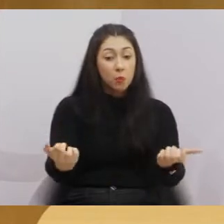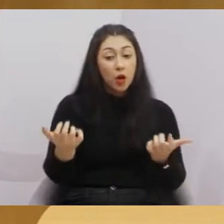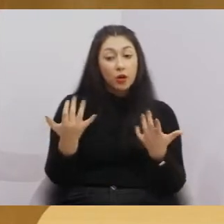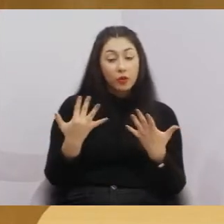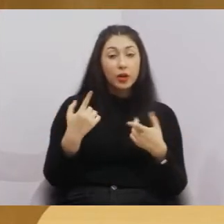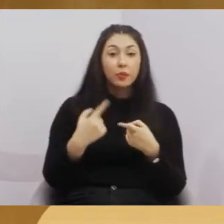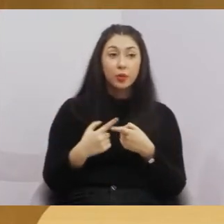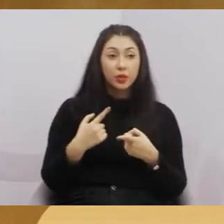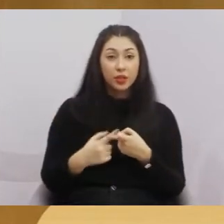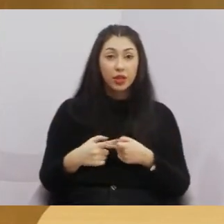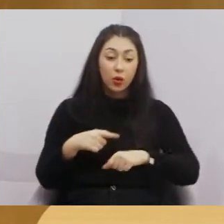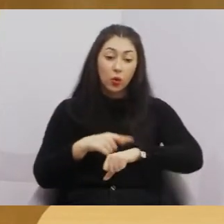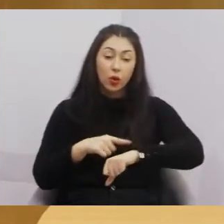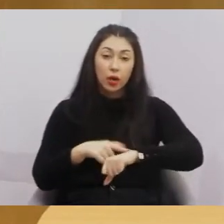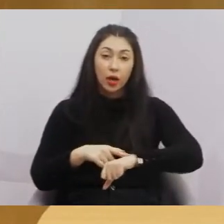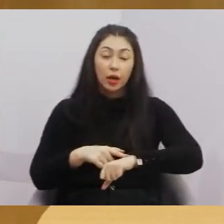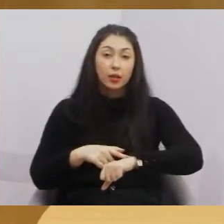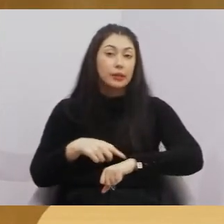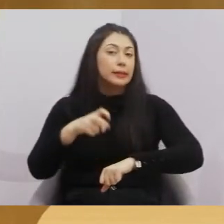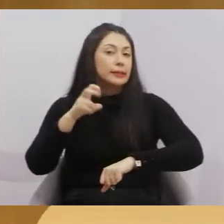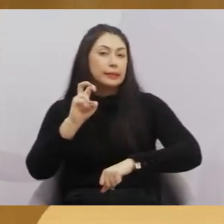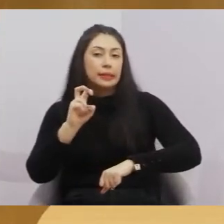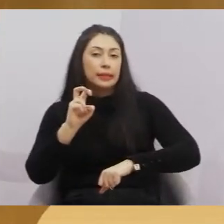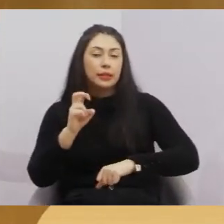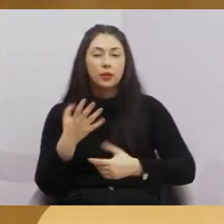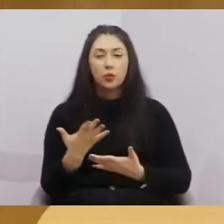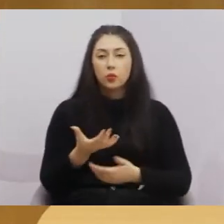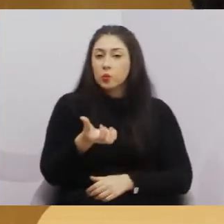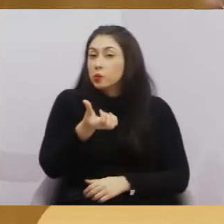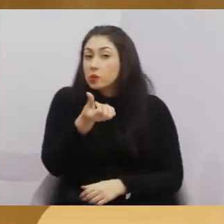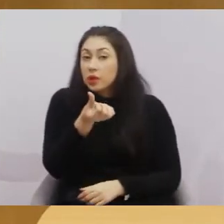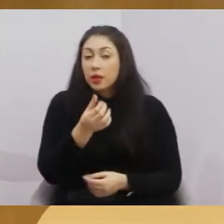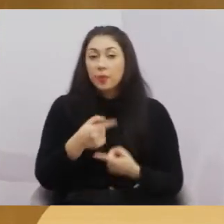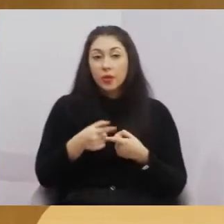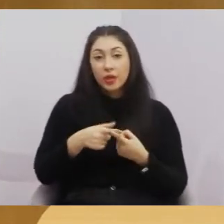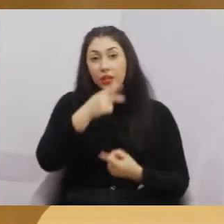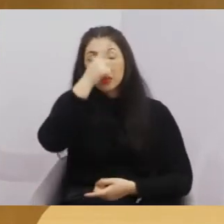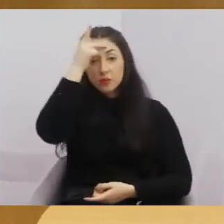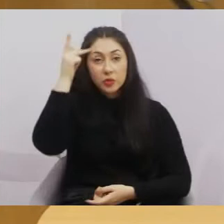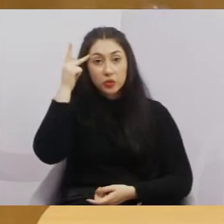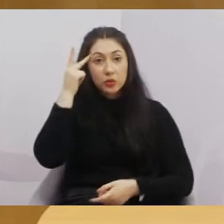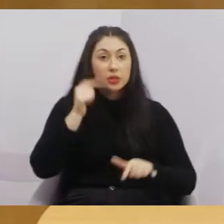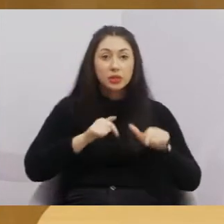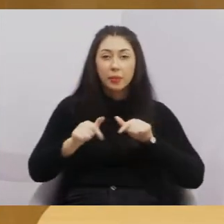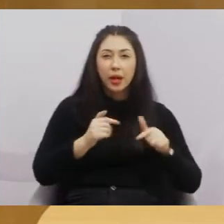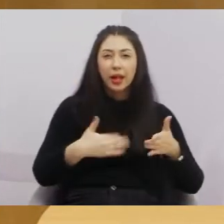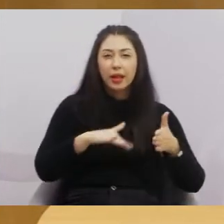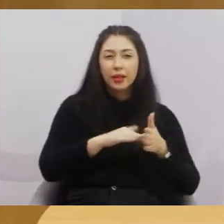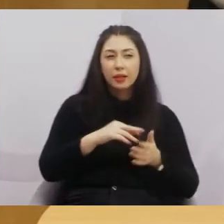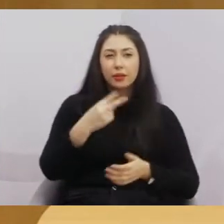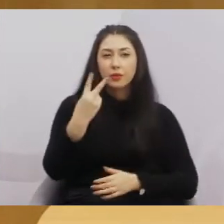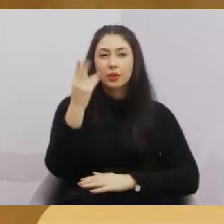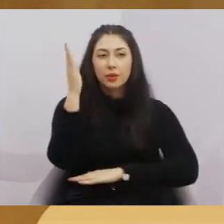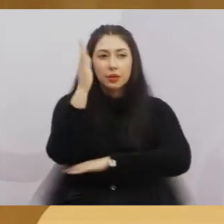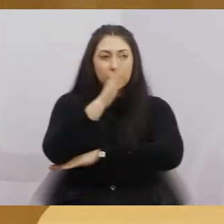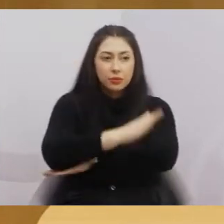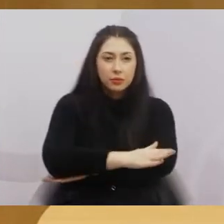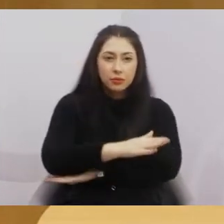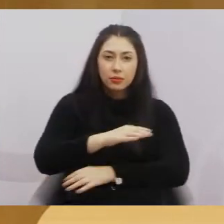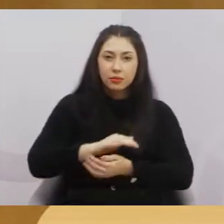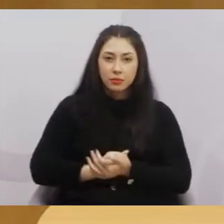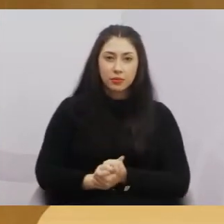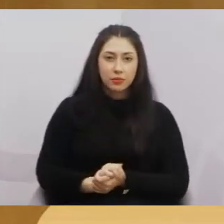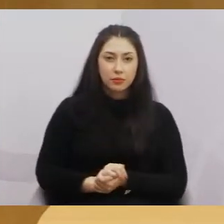era depois das 17 horas, porque é às 18 horas, porque geralmente as pessoas trabalham até 2 horas da tarde, quem trabalha em fábrica,